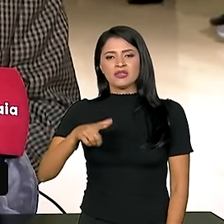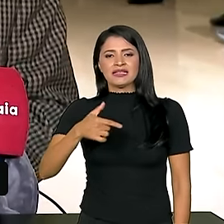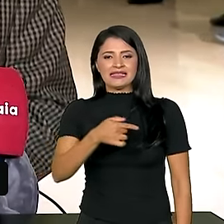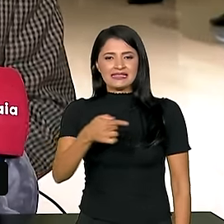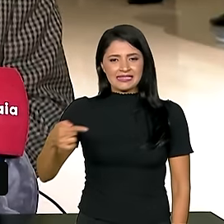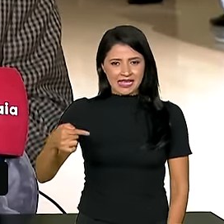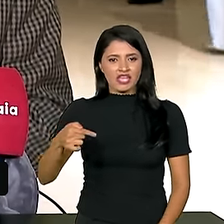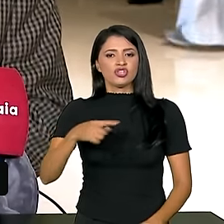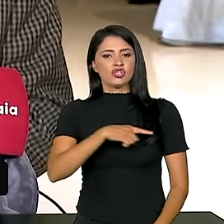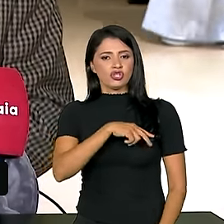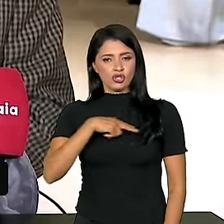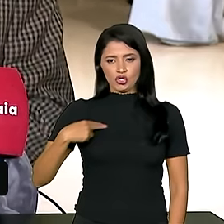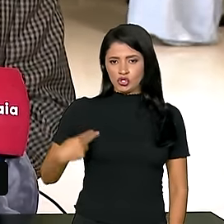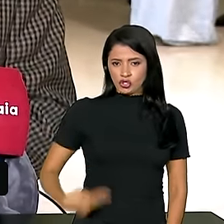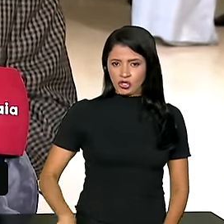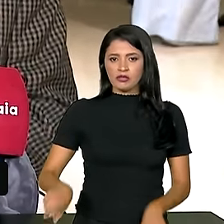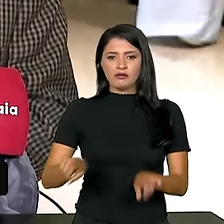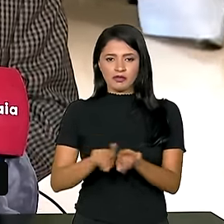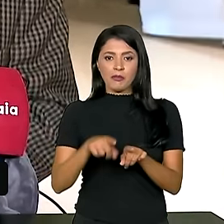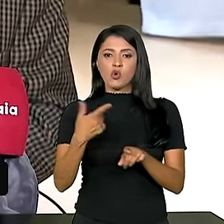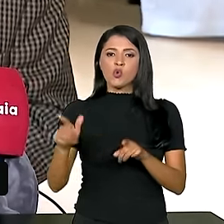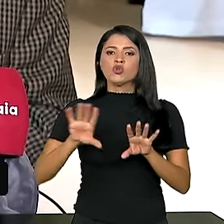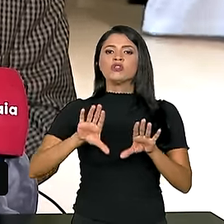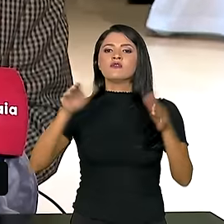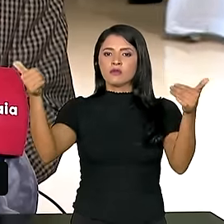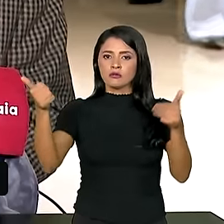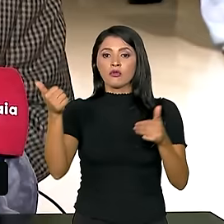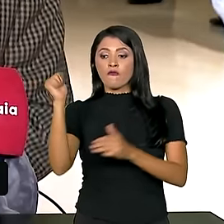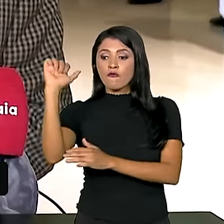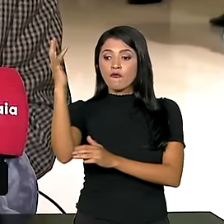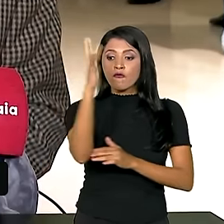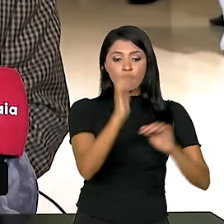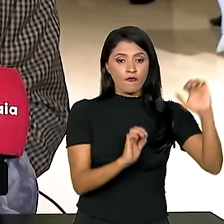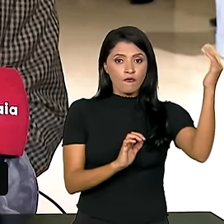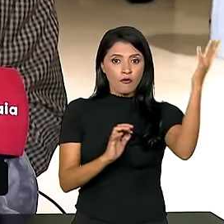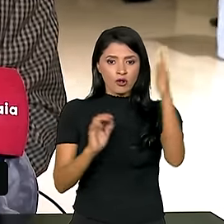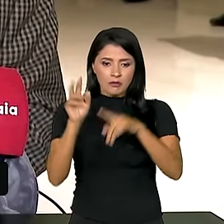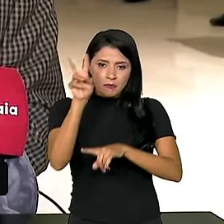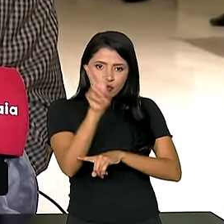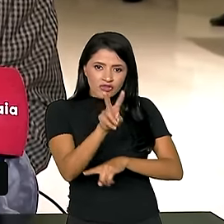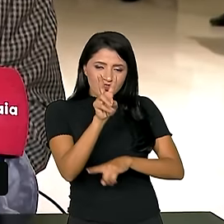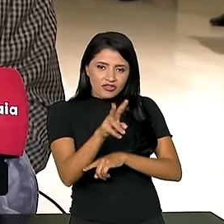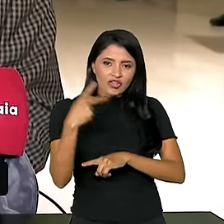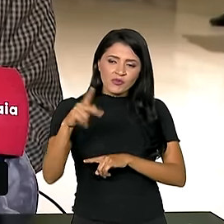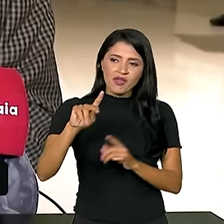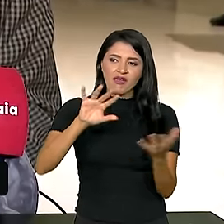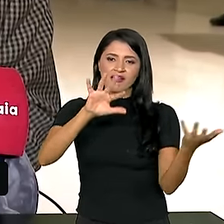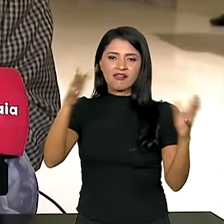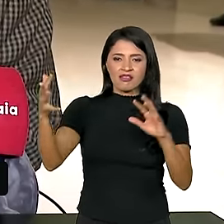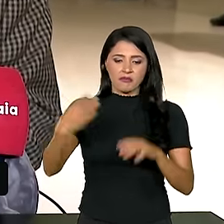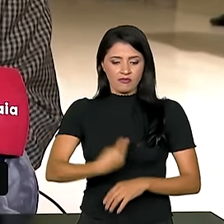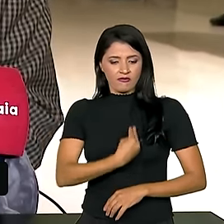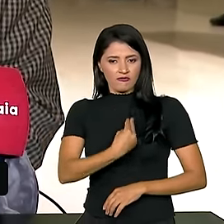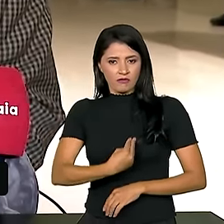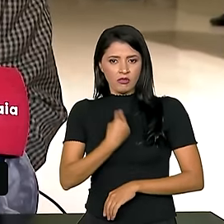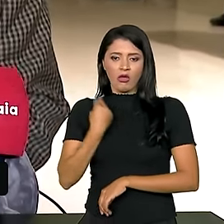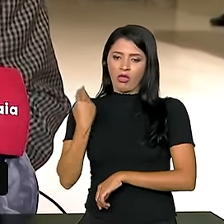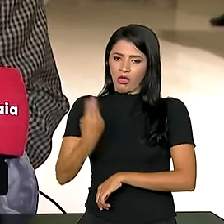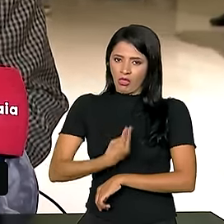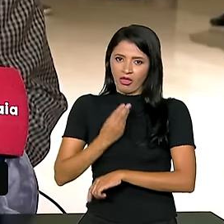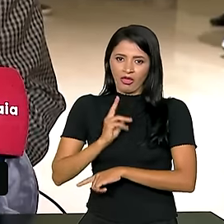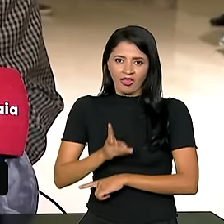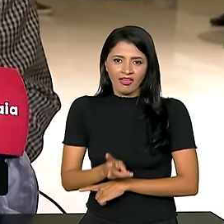e também do evento sobre florestas, protegendo a natureza para o clima, vida e subsistência.